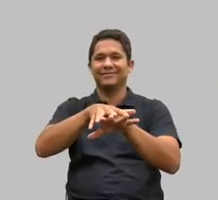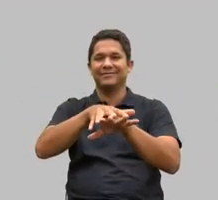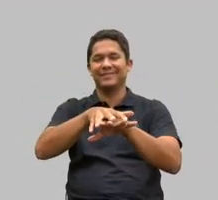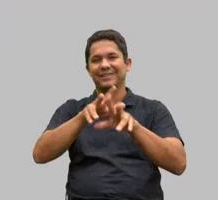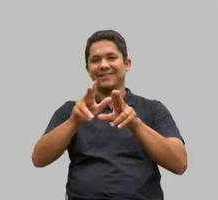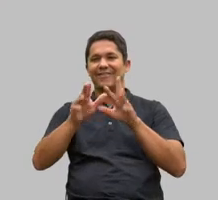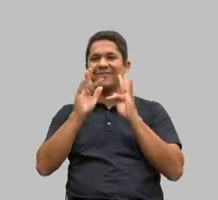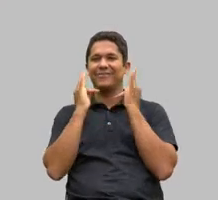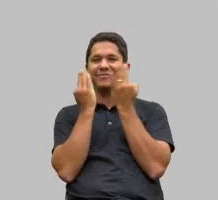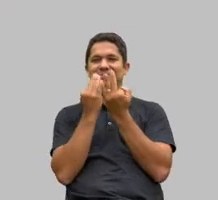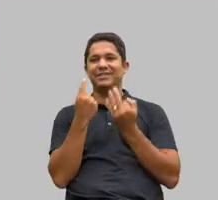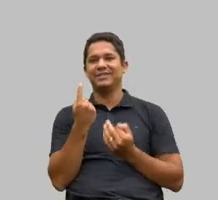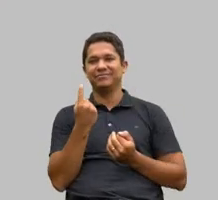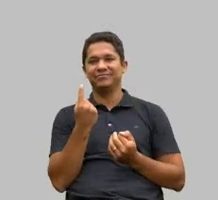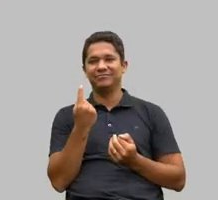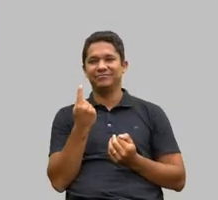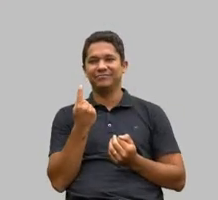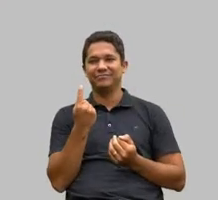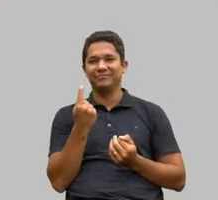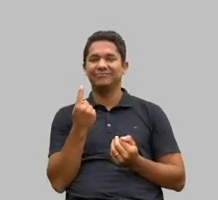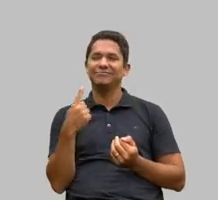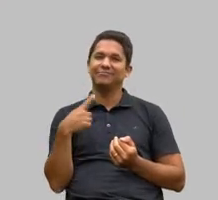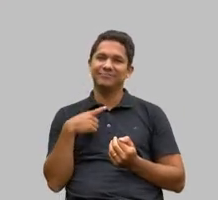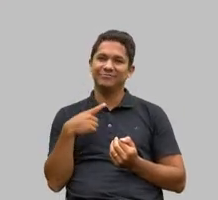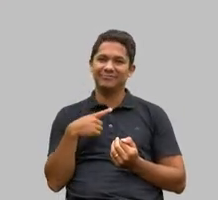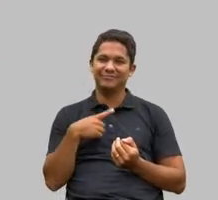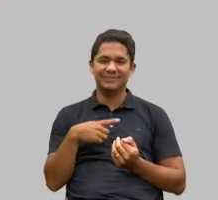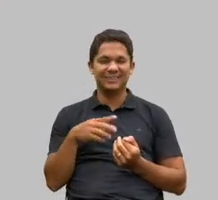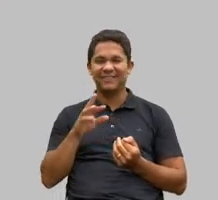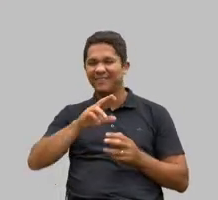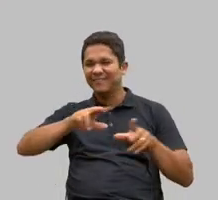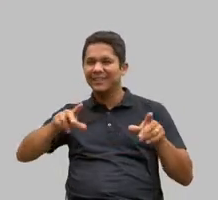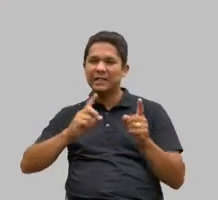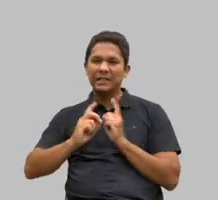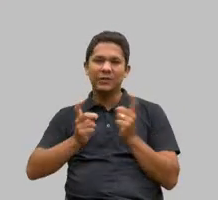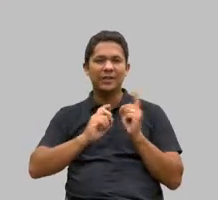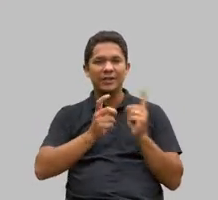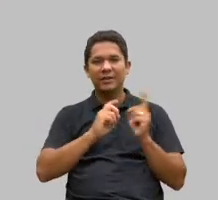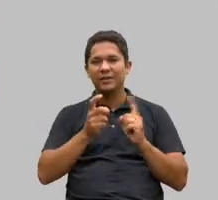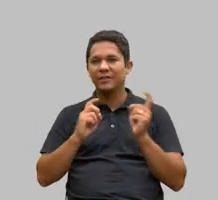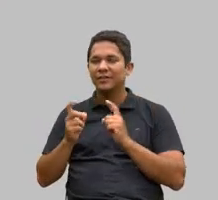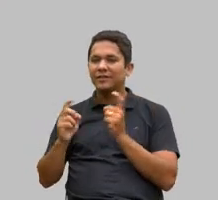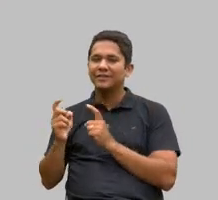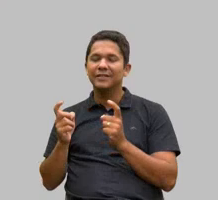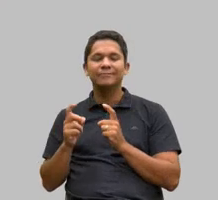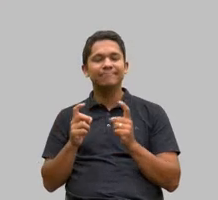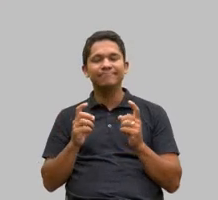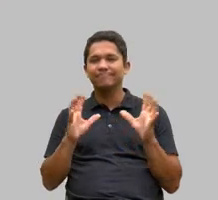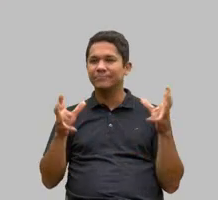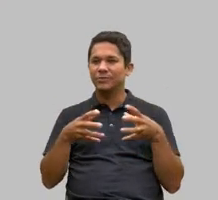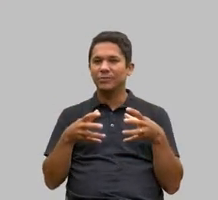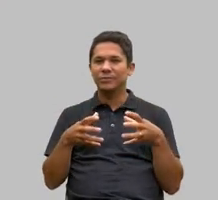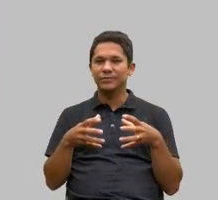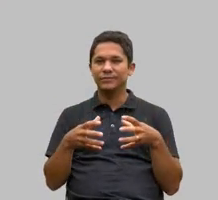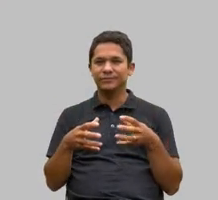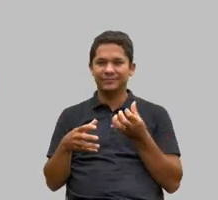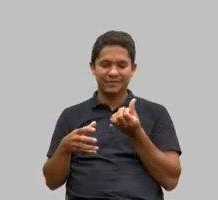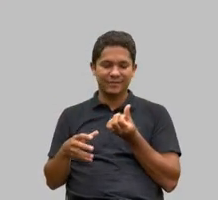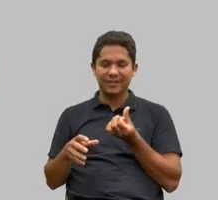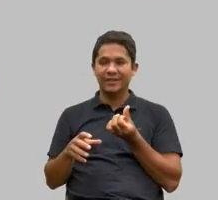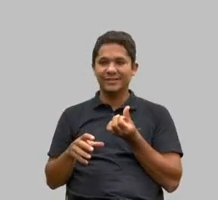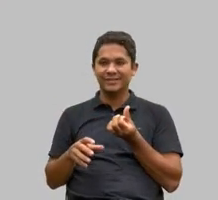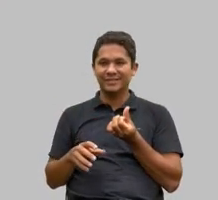conseguíamos através de várias reuniões com essa equipe nós éramos seis diretores